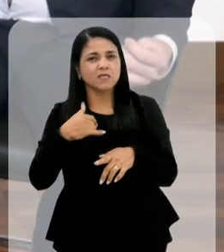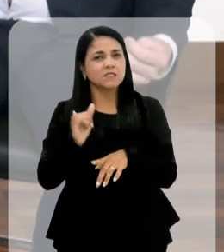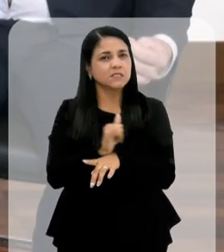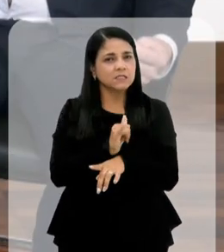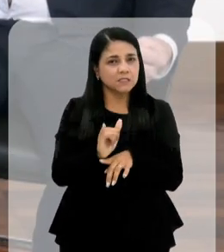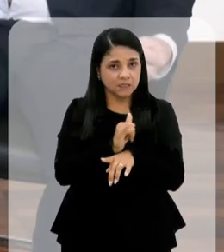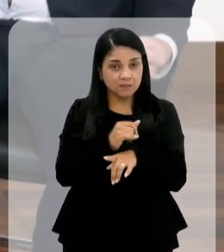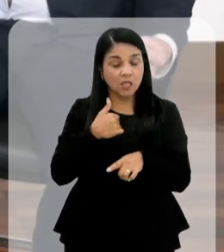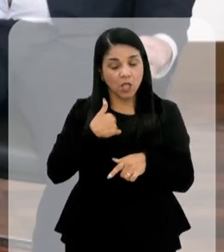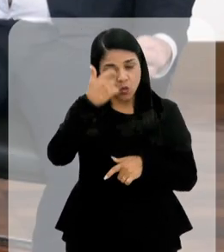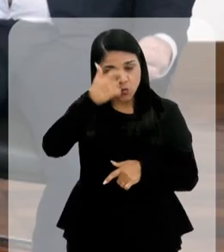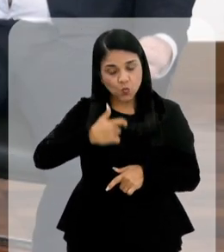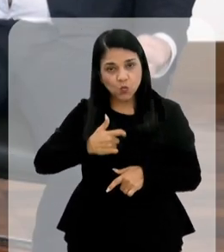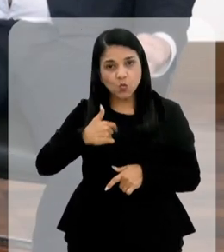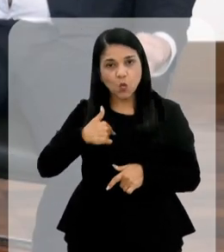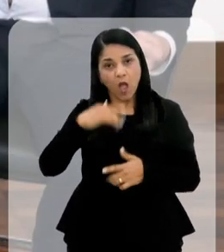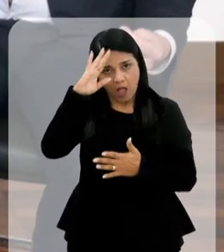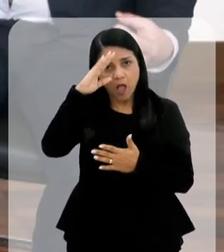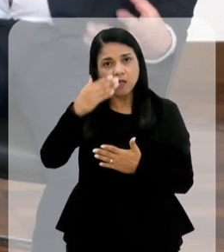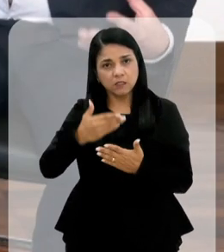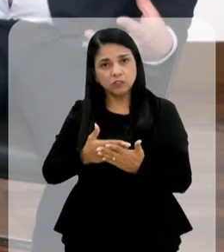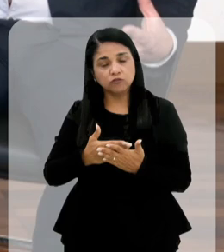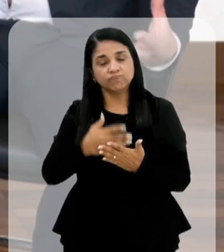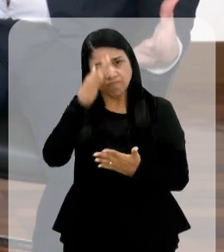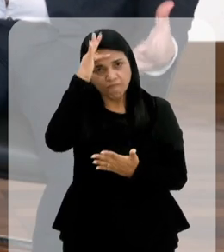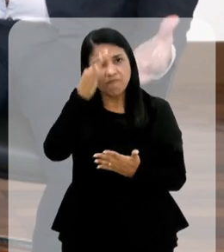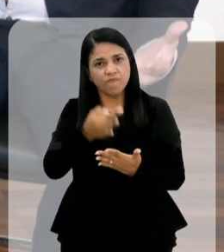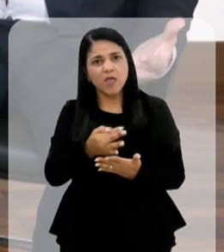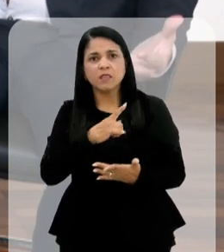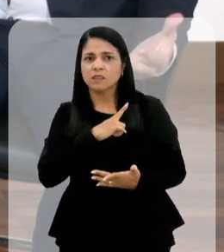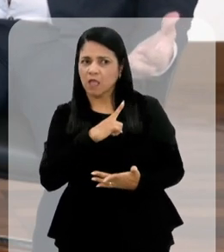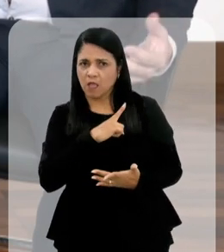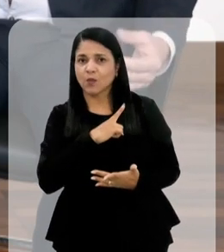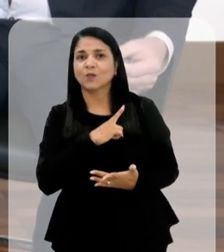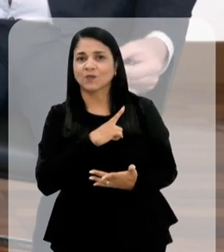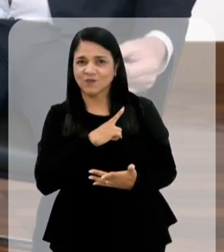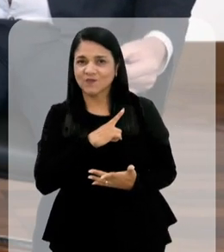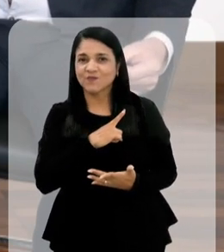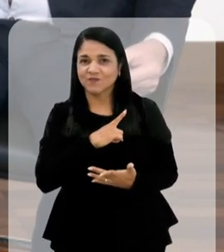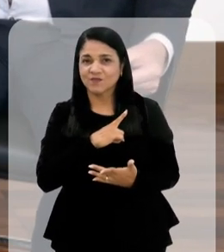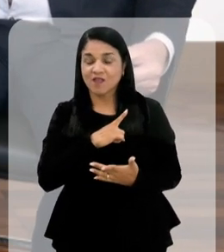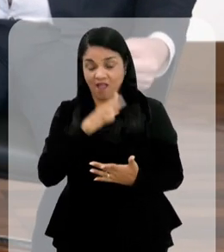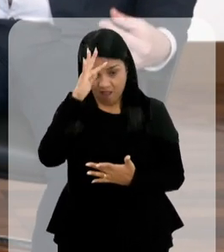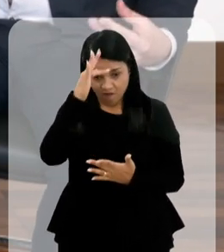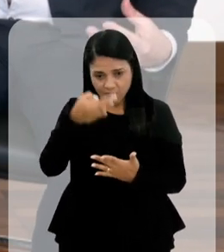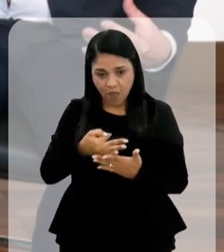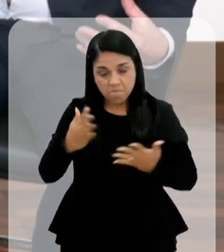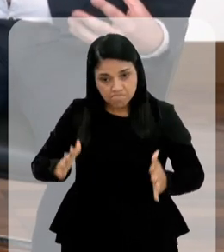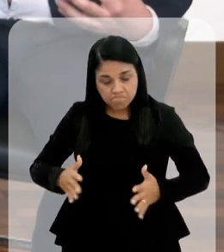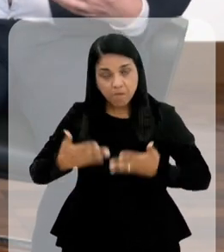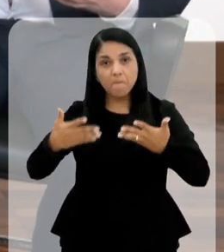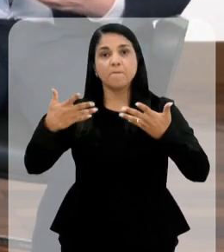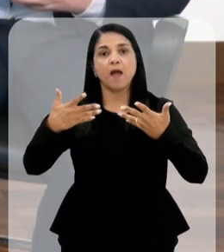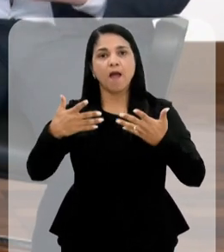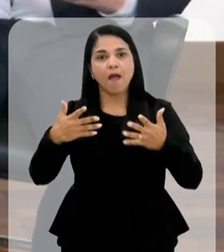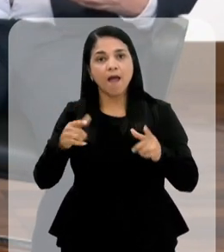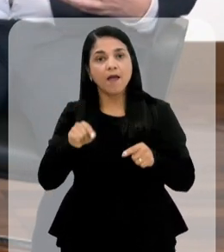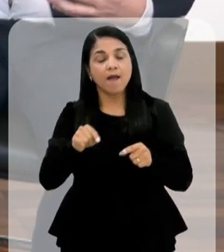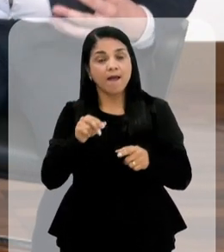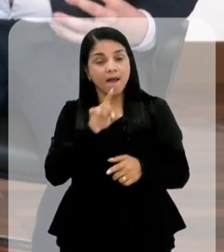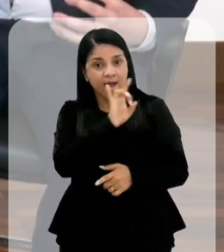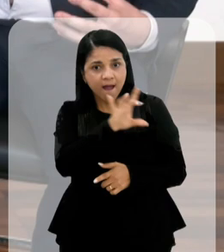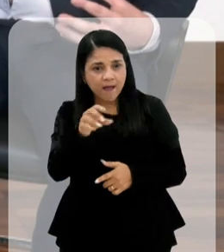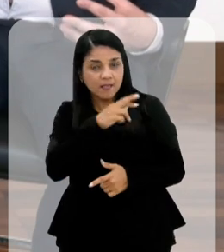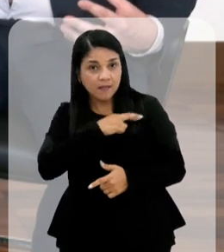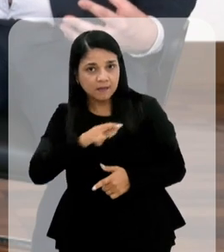Eu sou um cara muito, muito, que acredito muito, tenho muita fé, né? E eu acho que essa fé, ela motiva e cada